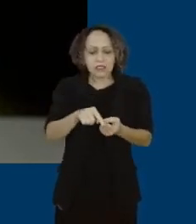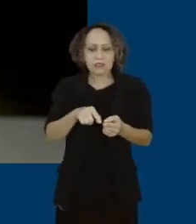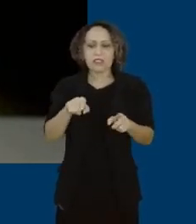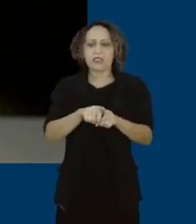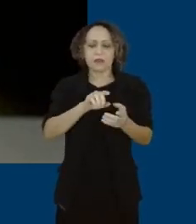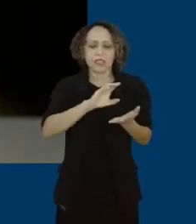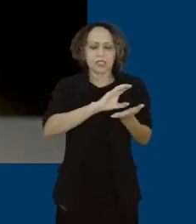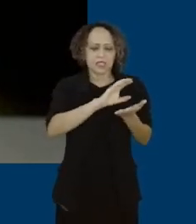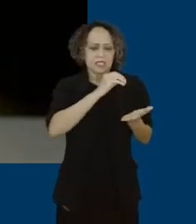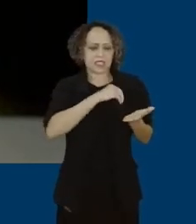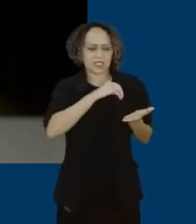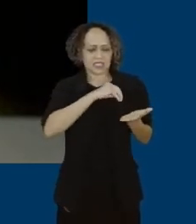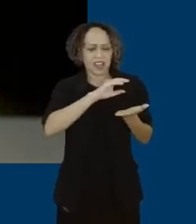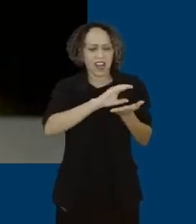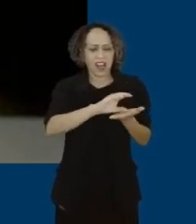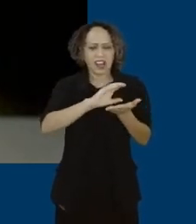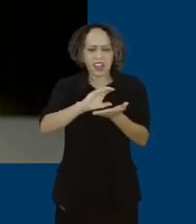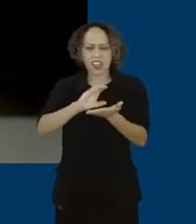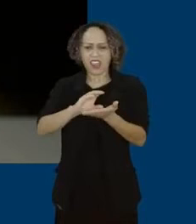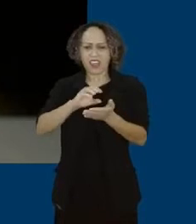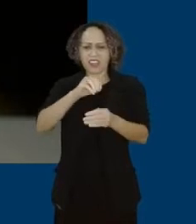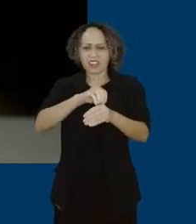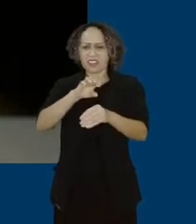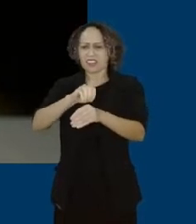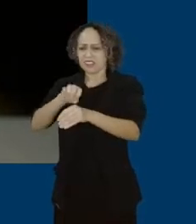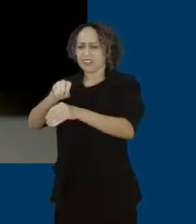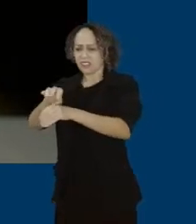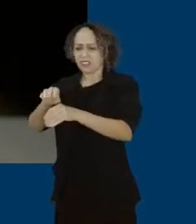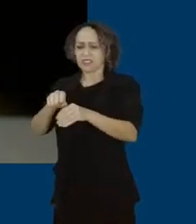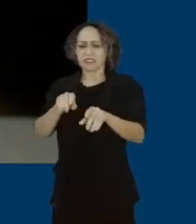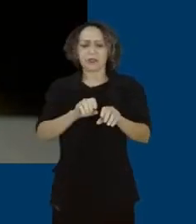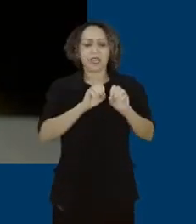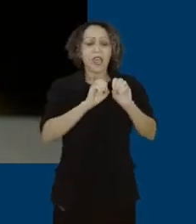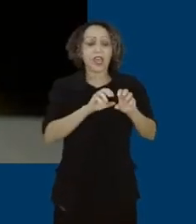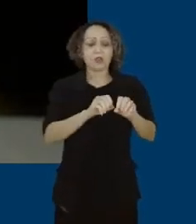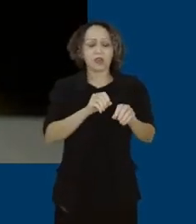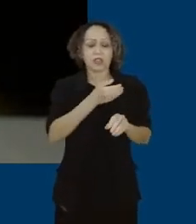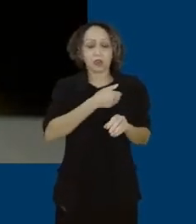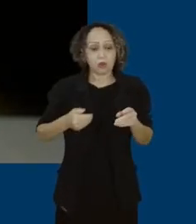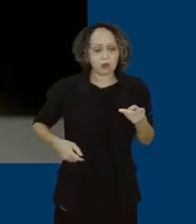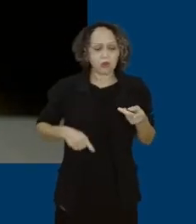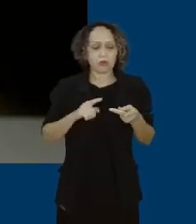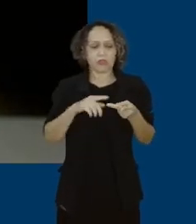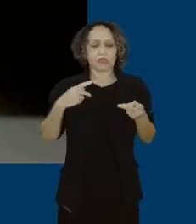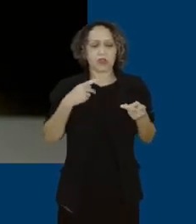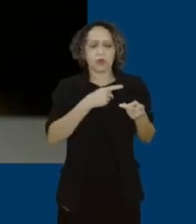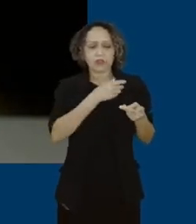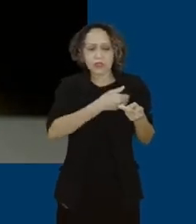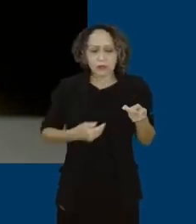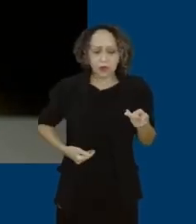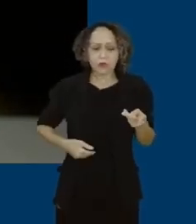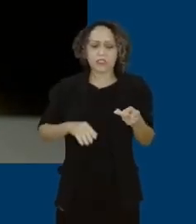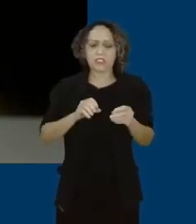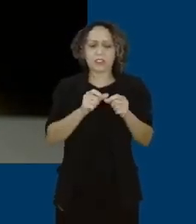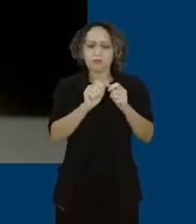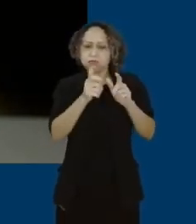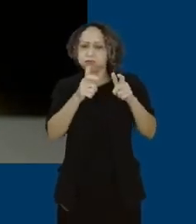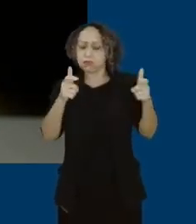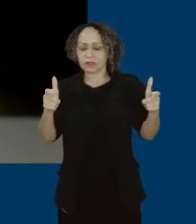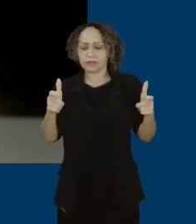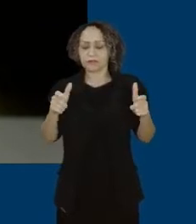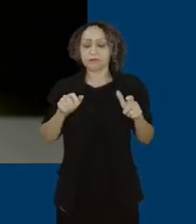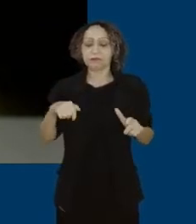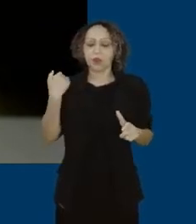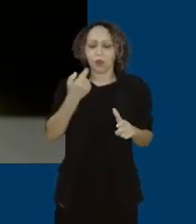no Brasil, amplie o serviço de educação pública e de saúde pública. Eu acho que é com o nosso programa, com as nossas ideias,